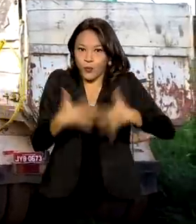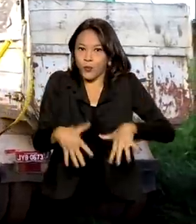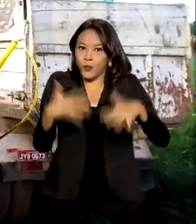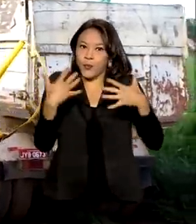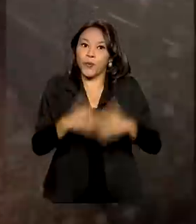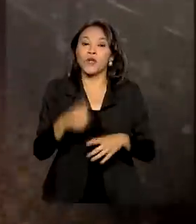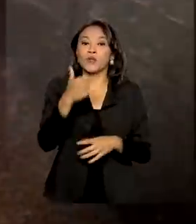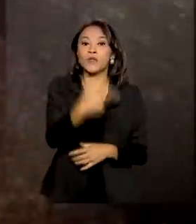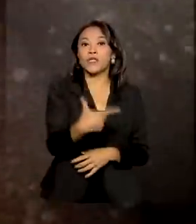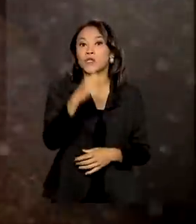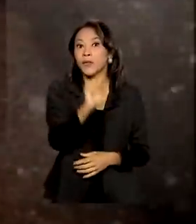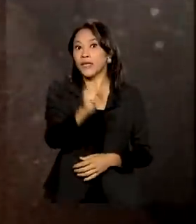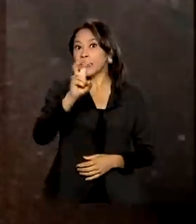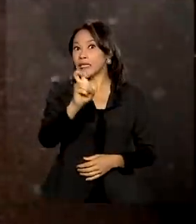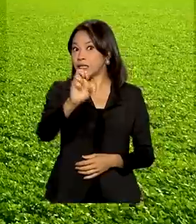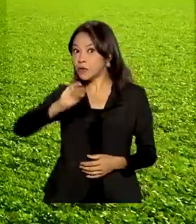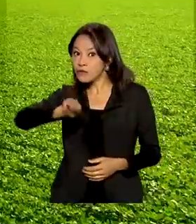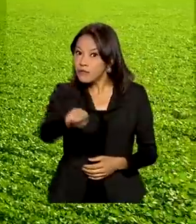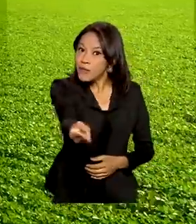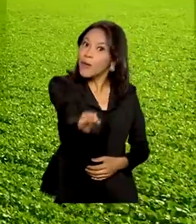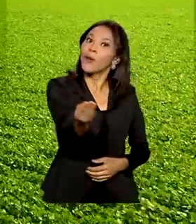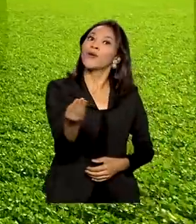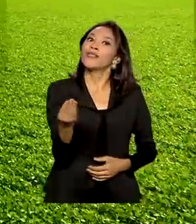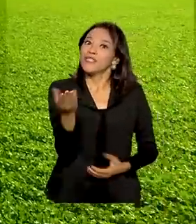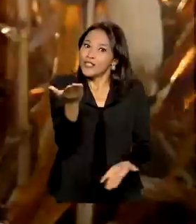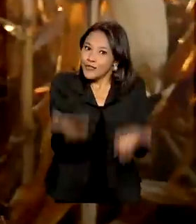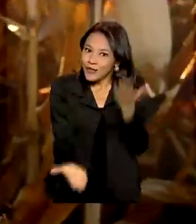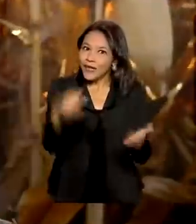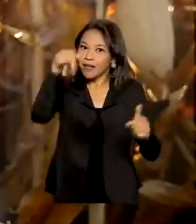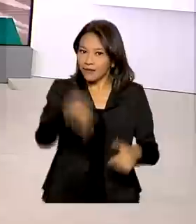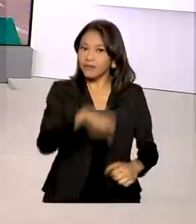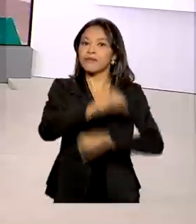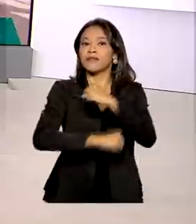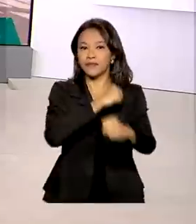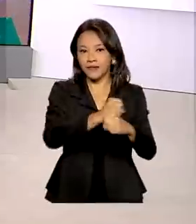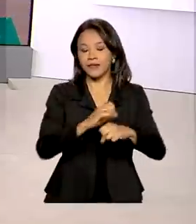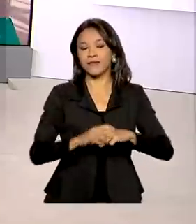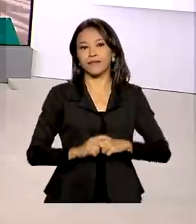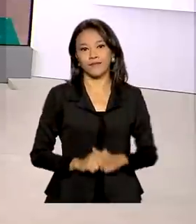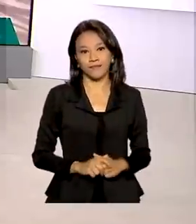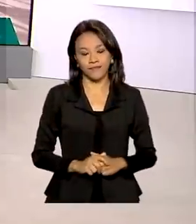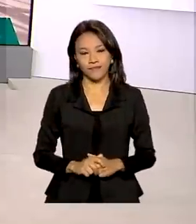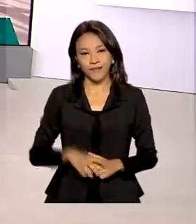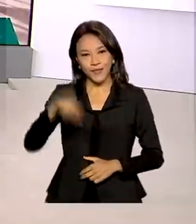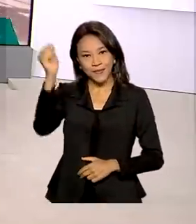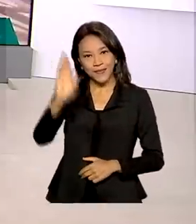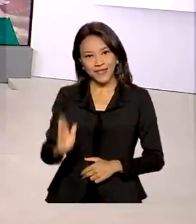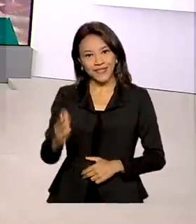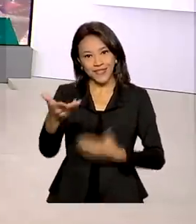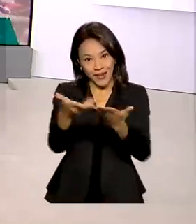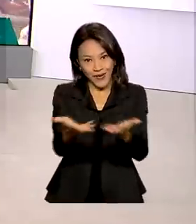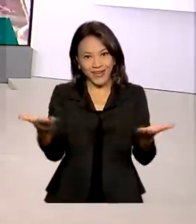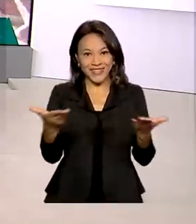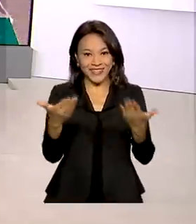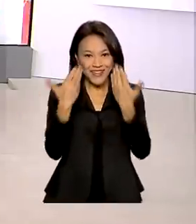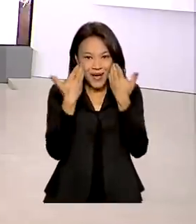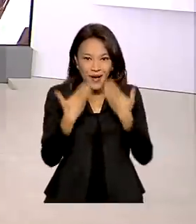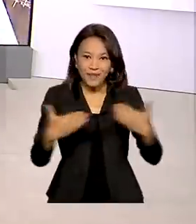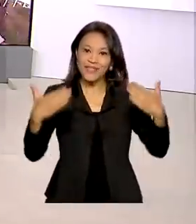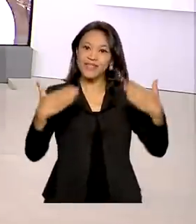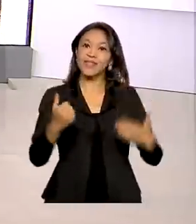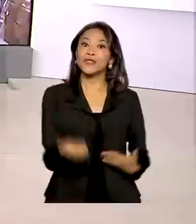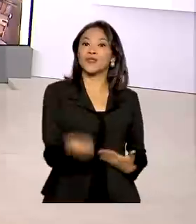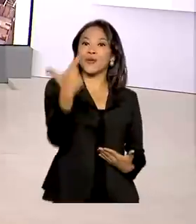285 milhões de toneladas neste ano. O Brasil em dia desta quarta-feira,